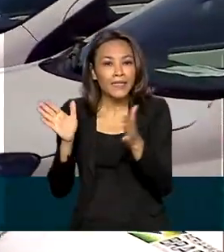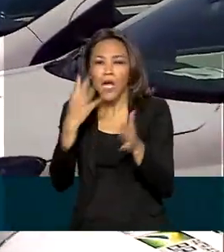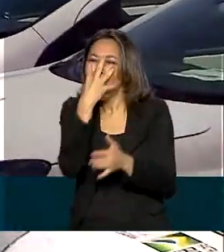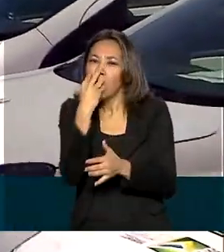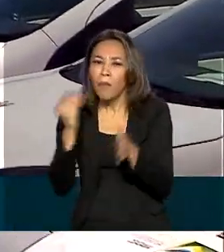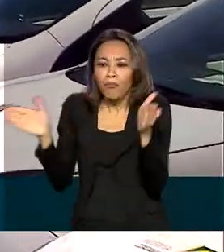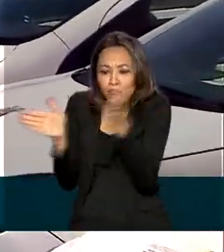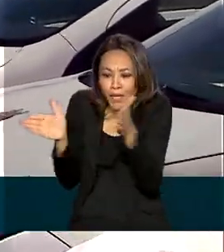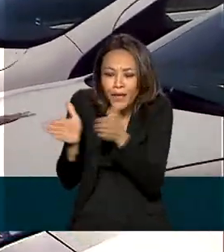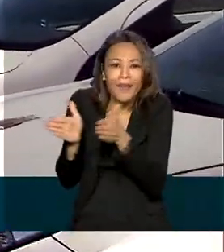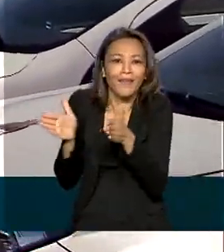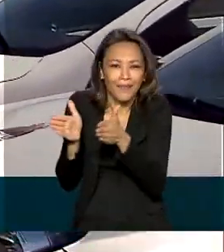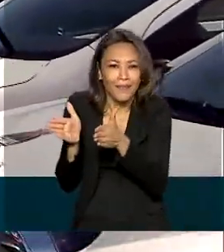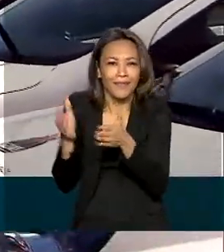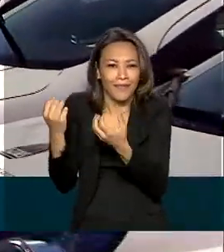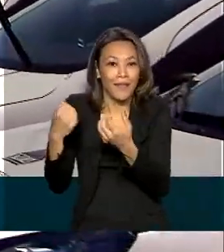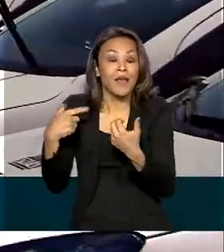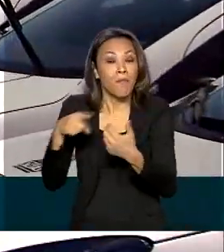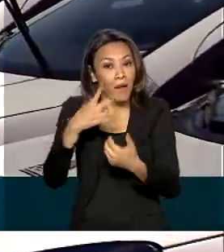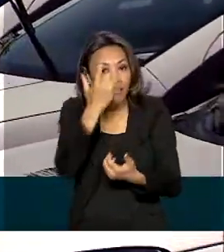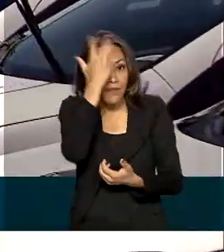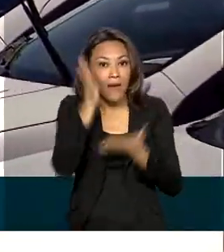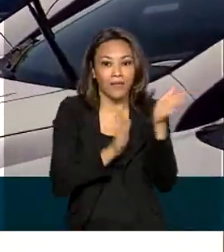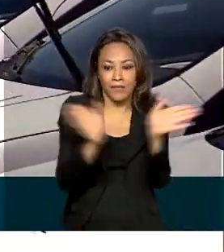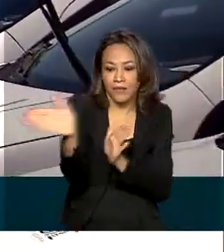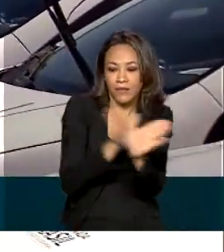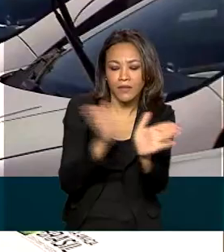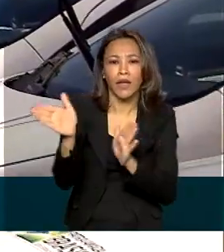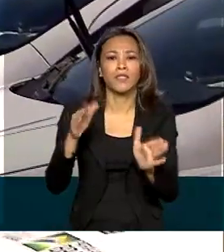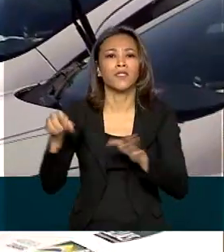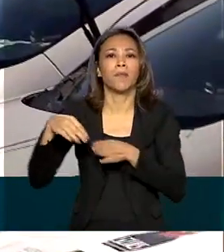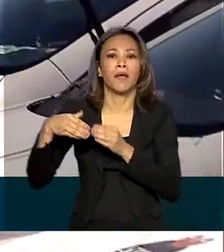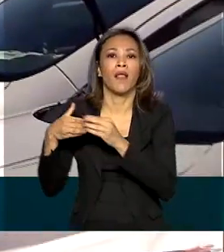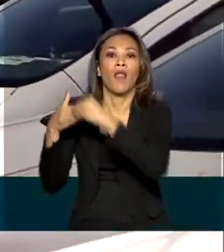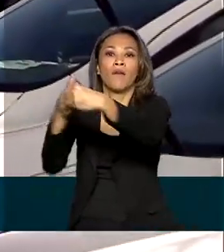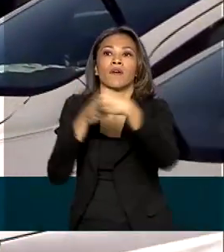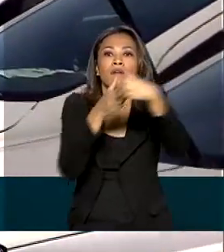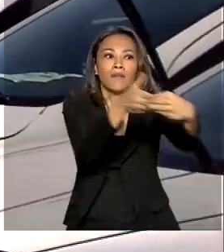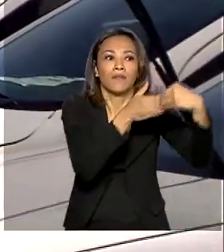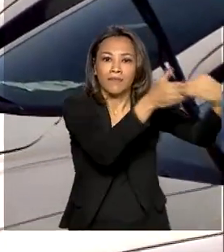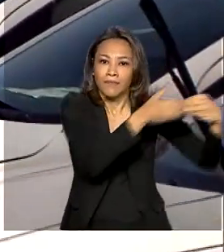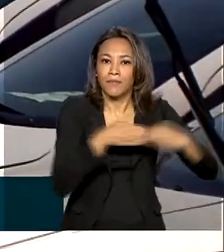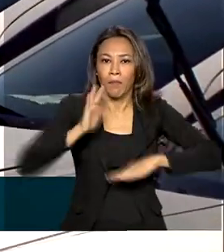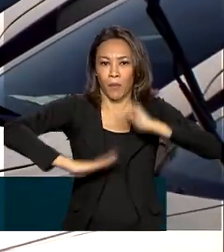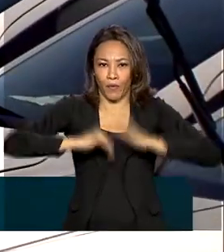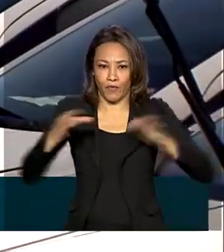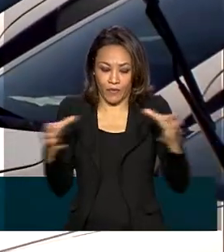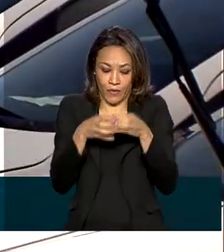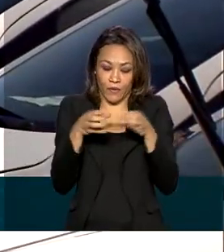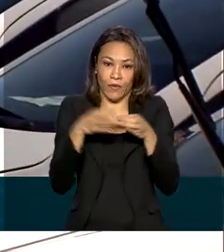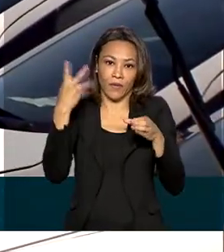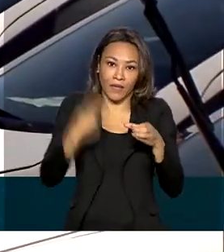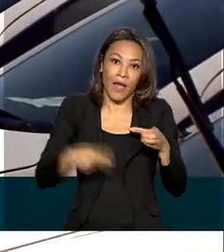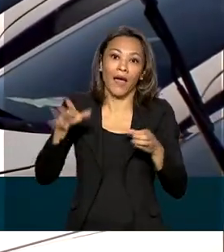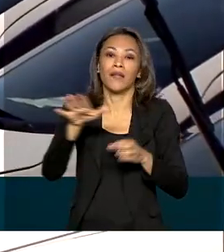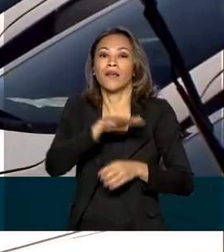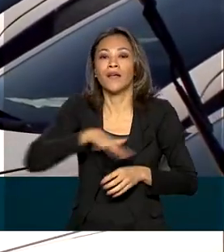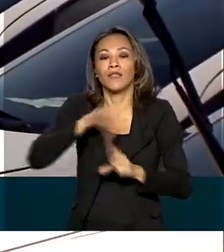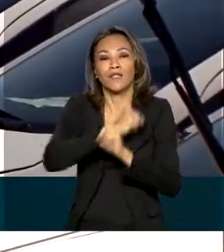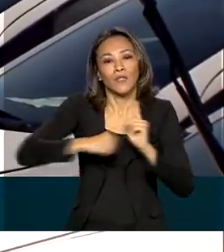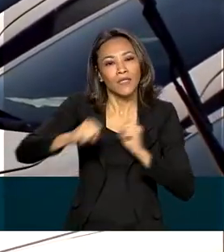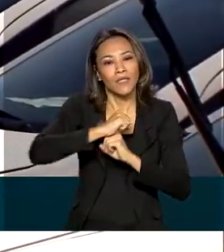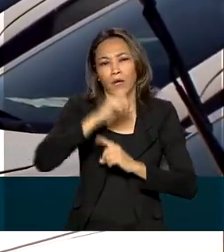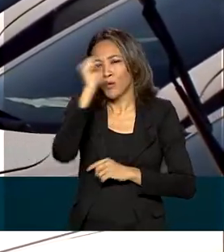ideia é ampliar a mobilidade, a acessibilidade e o transporte de usuários e equipes multidisciplinares da assistência social